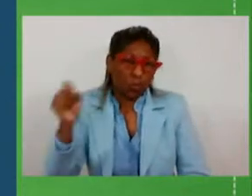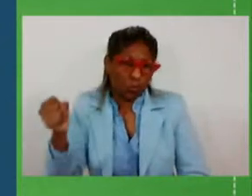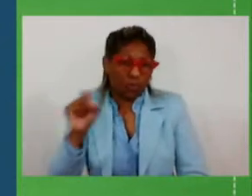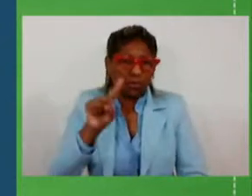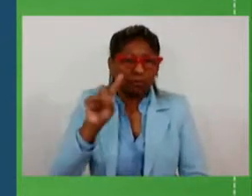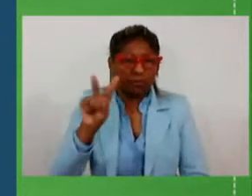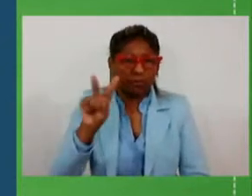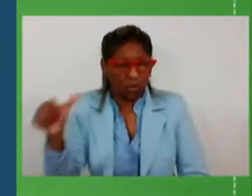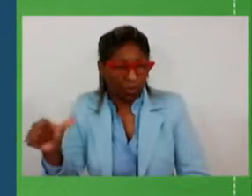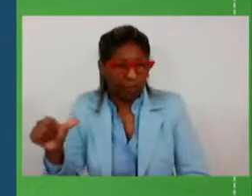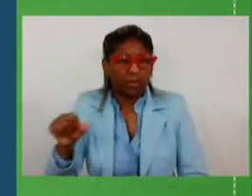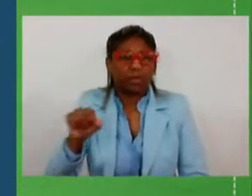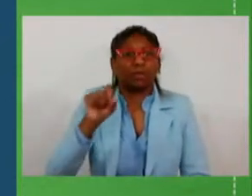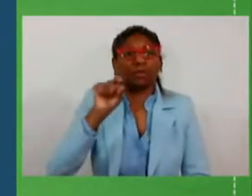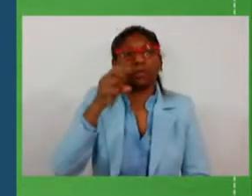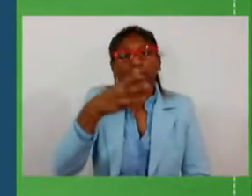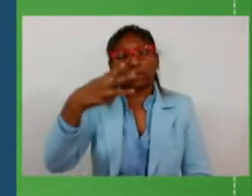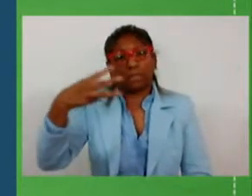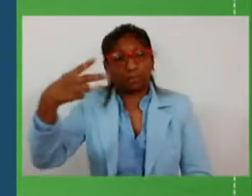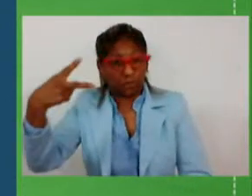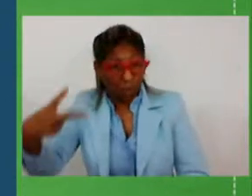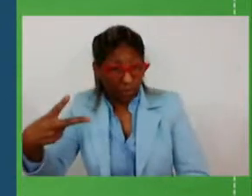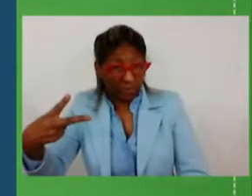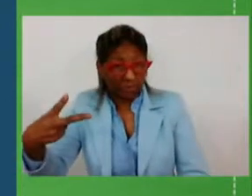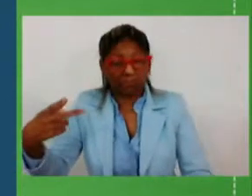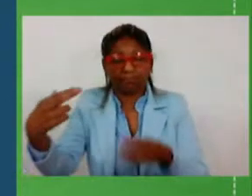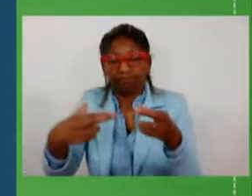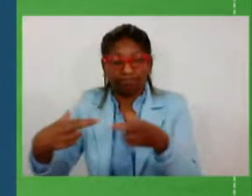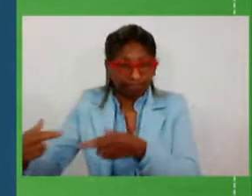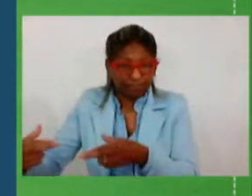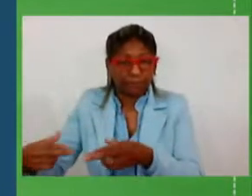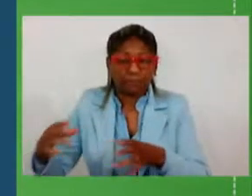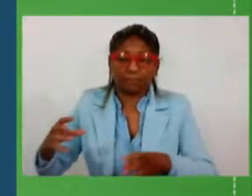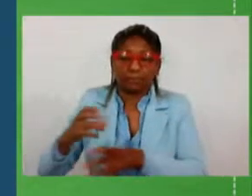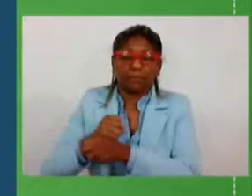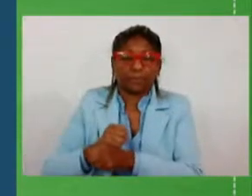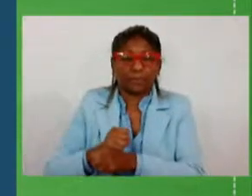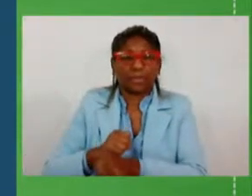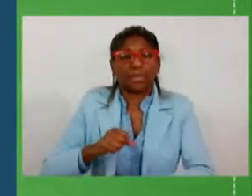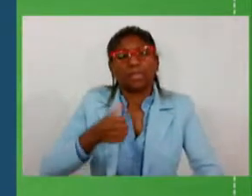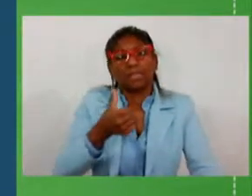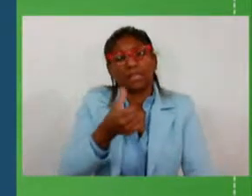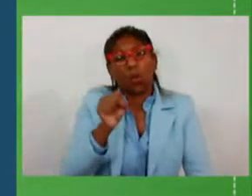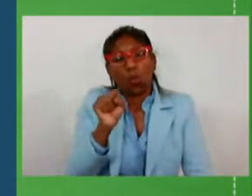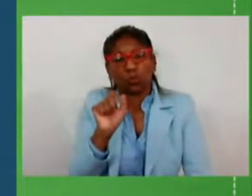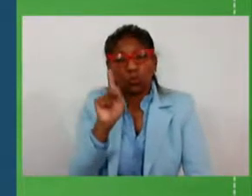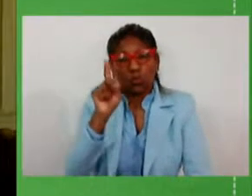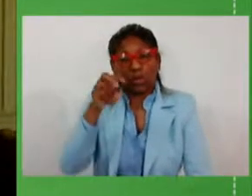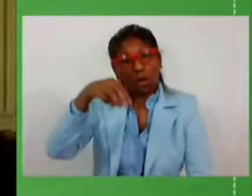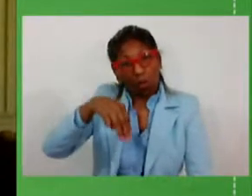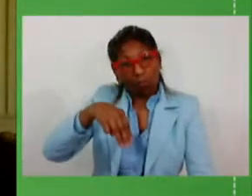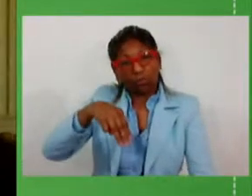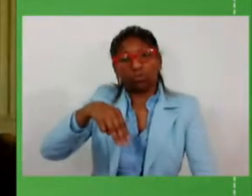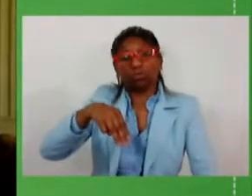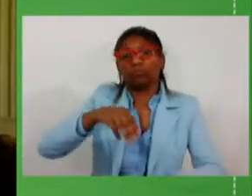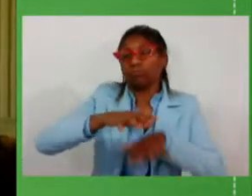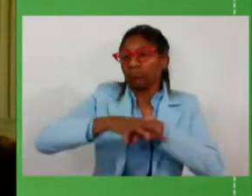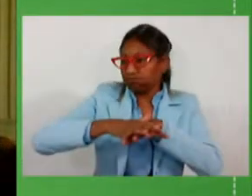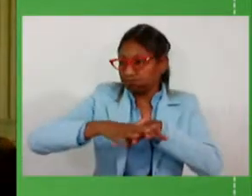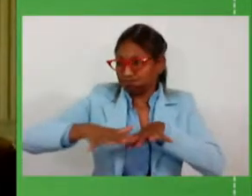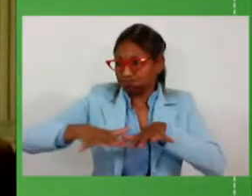332 nós estamos chegando aqui a 68 km de vias que serão